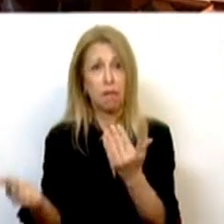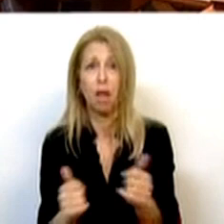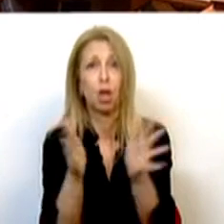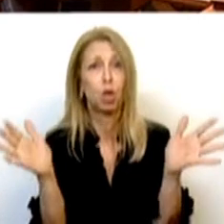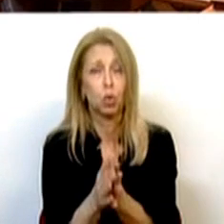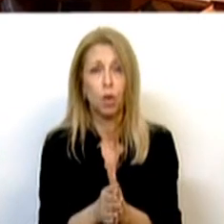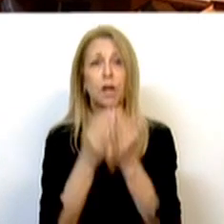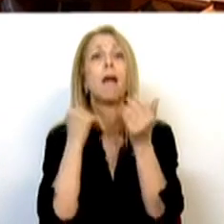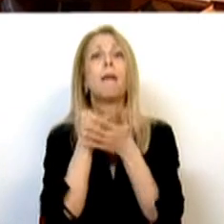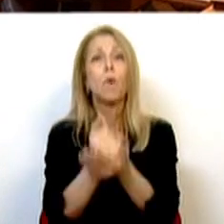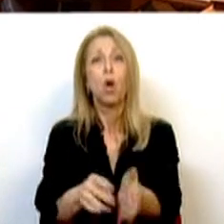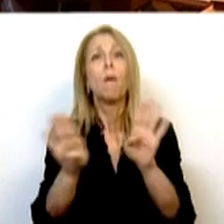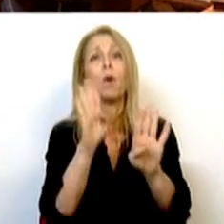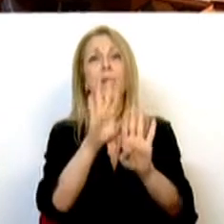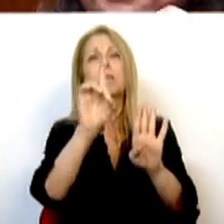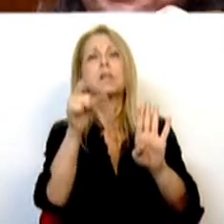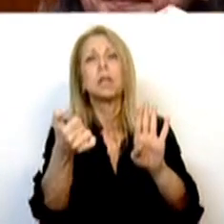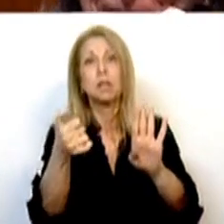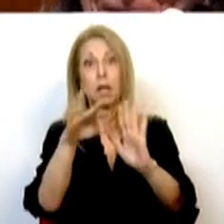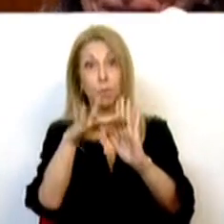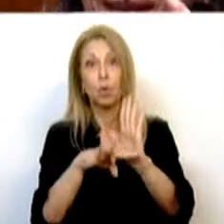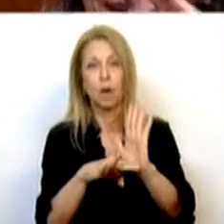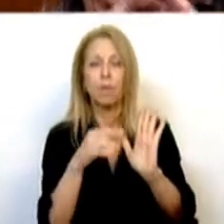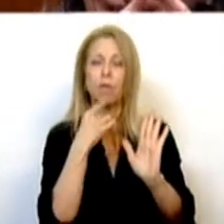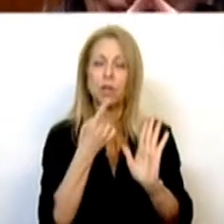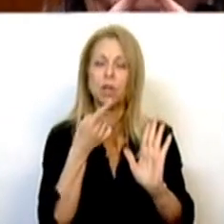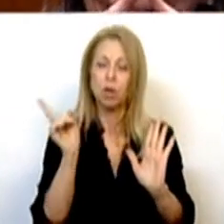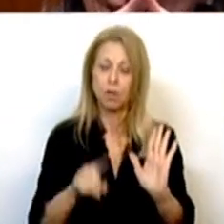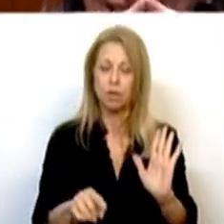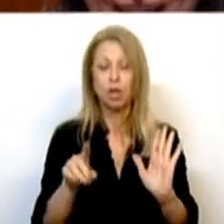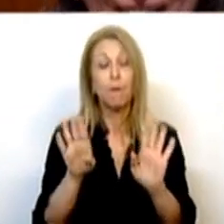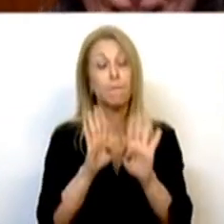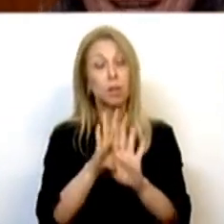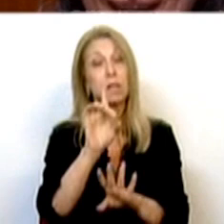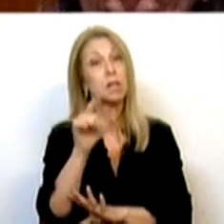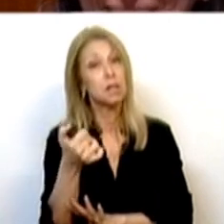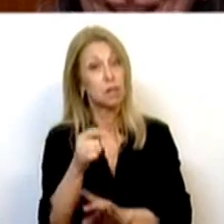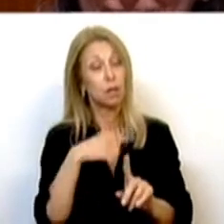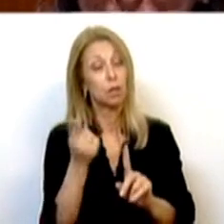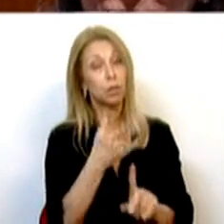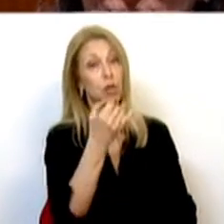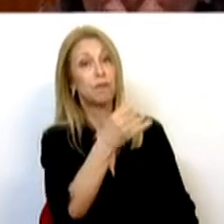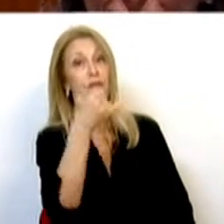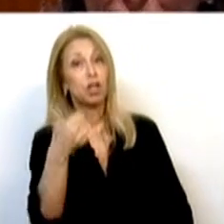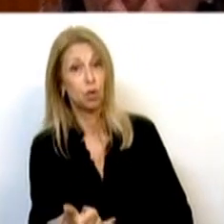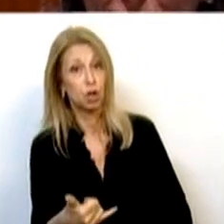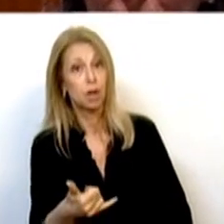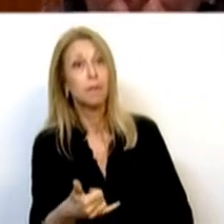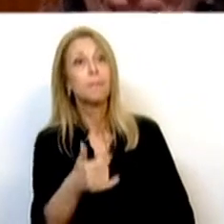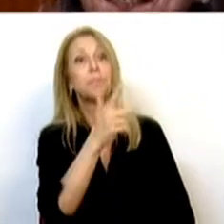que foram dados no Porta 65, onde, Sra. Deputada, eu vou voltar a dizer, Porta 65, em 2022, 100%